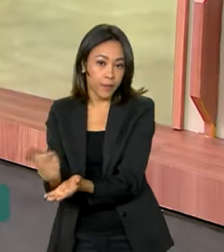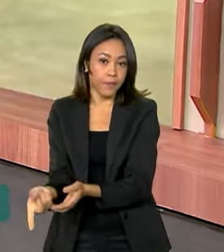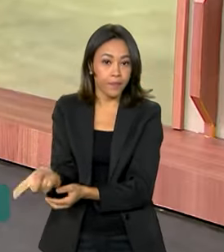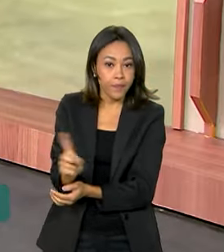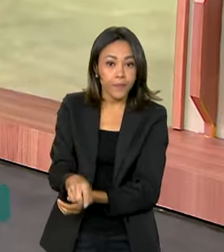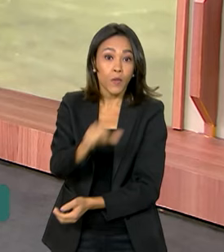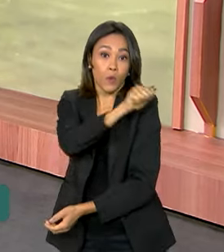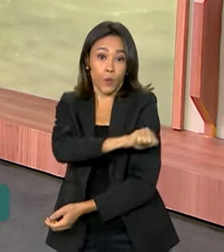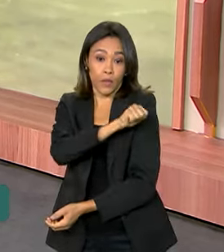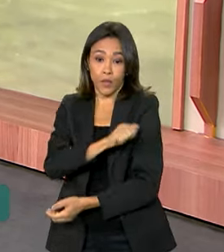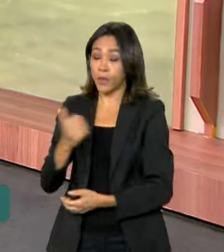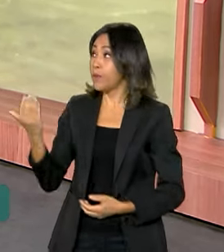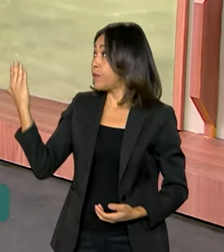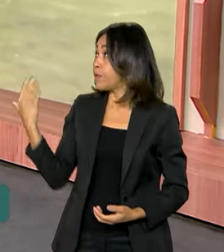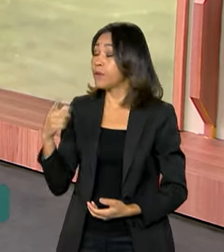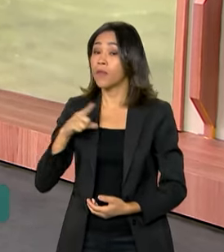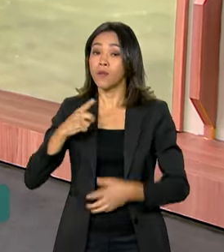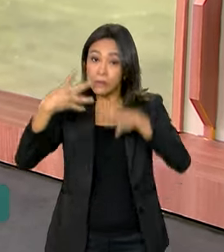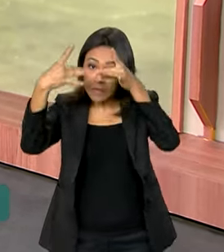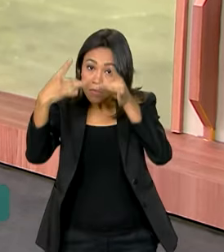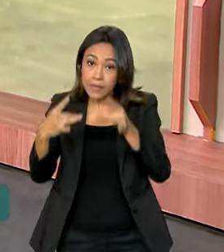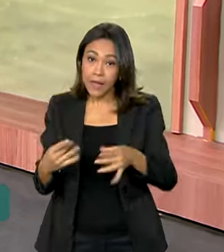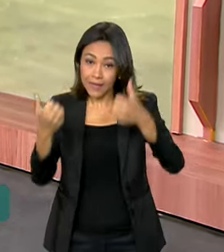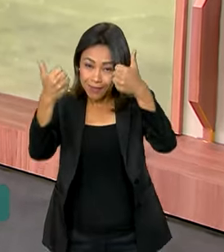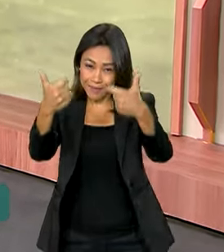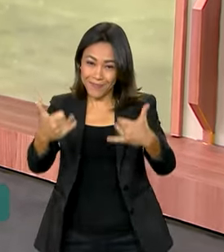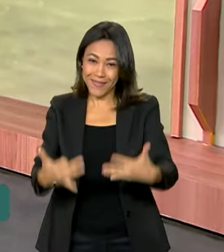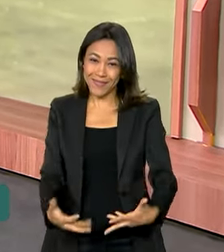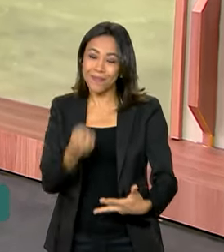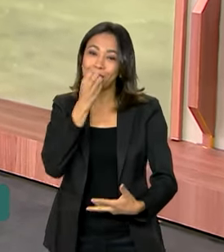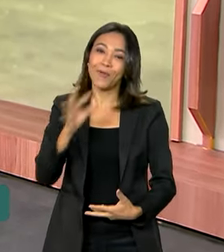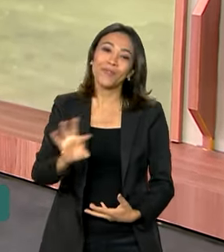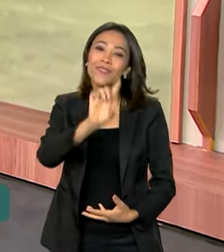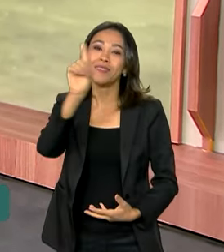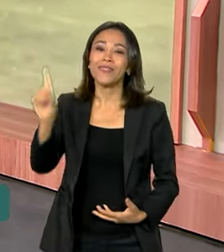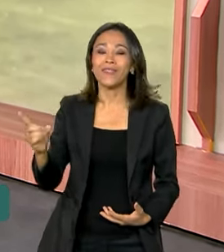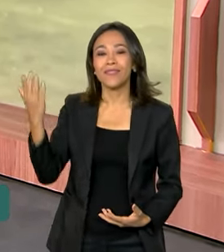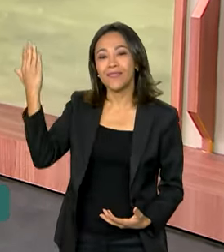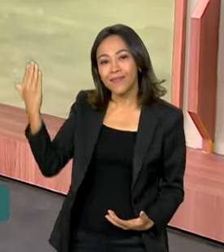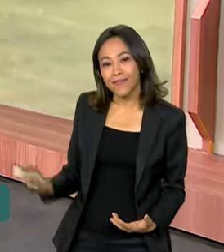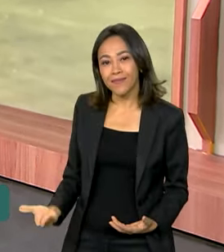de Janeiro, a Alessandra Lago tem os detalhes para a gente ao vivo. Bom dia, Alessandra.